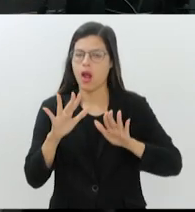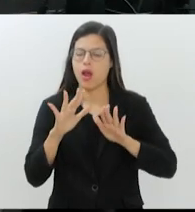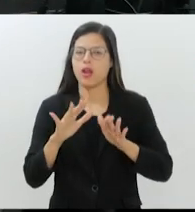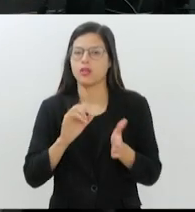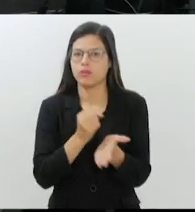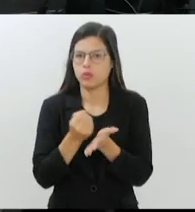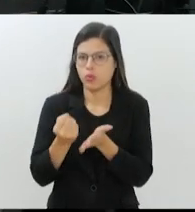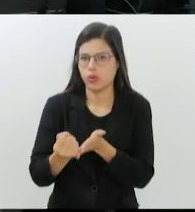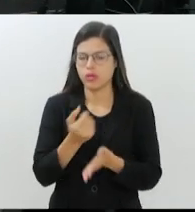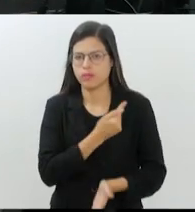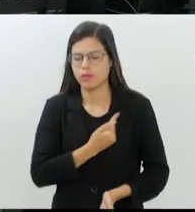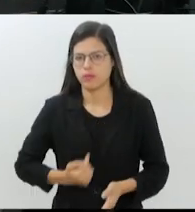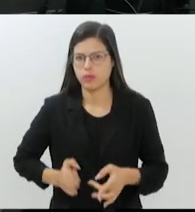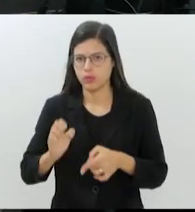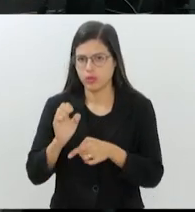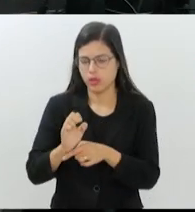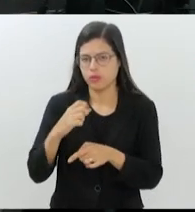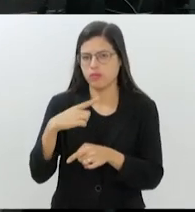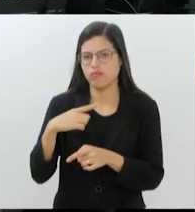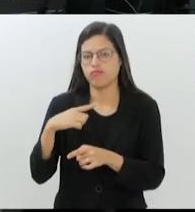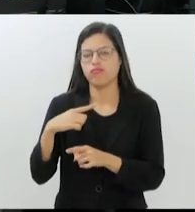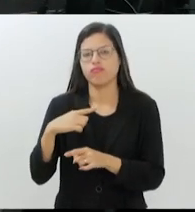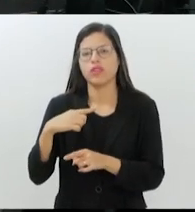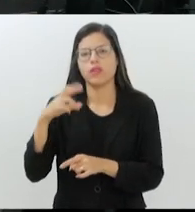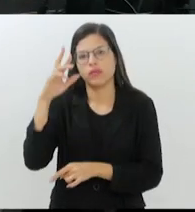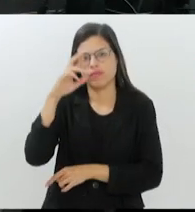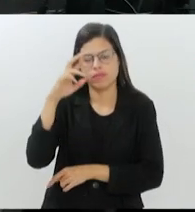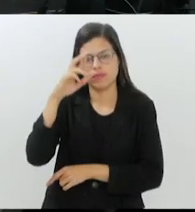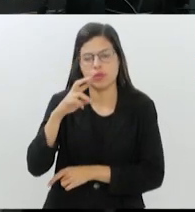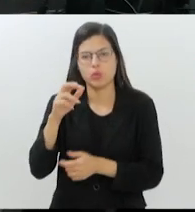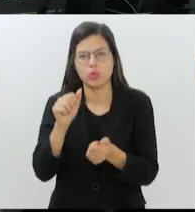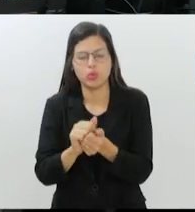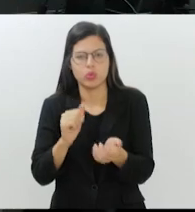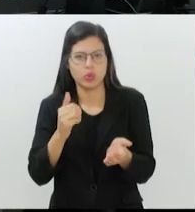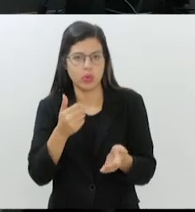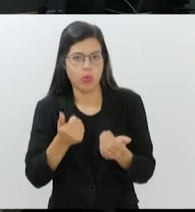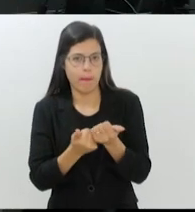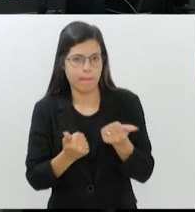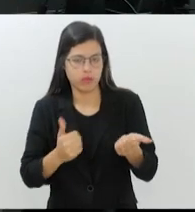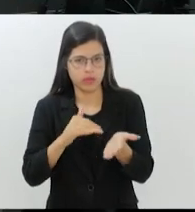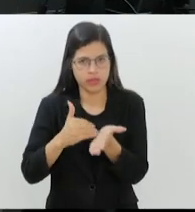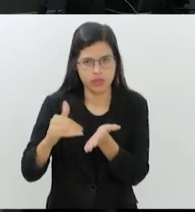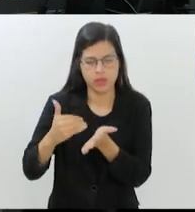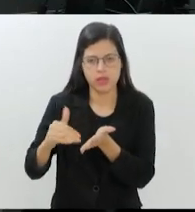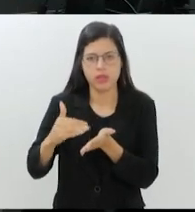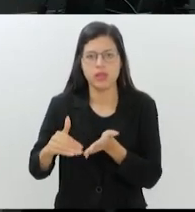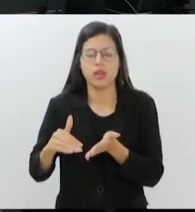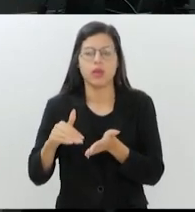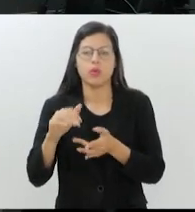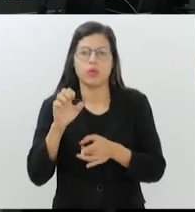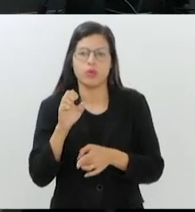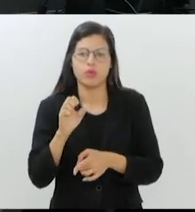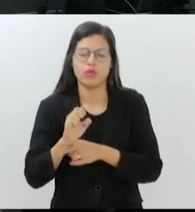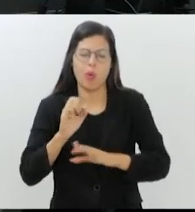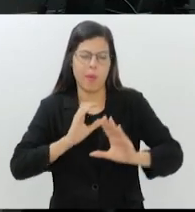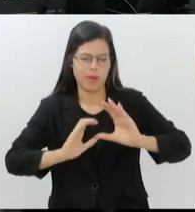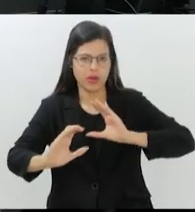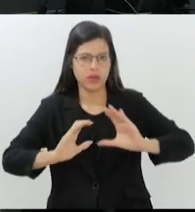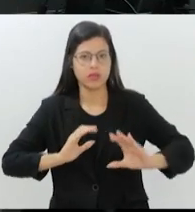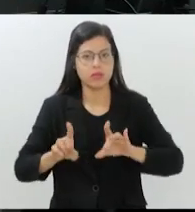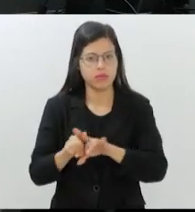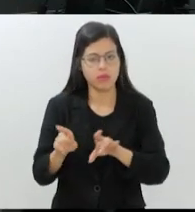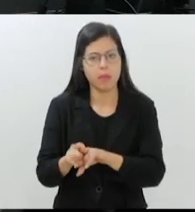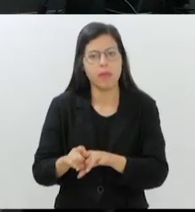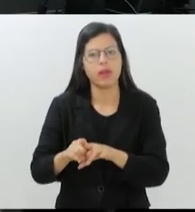Após oitiva com o subsecretário estatual de comunicação e com a gerente de comunicação da SEDAI, os parlamentares deram 72